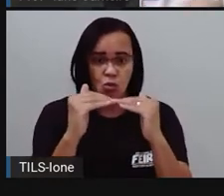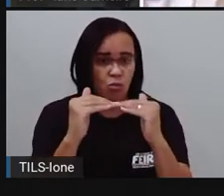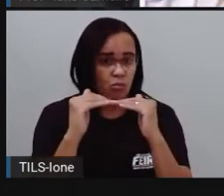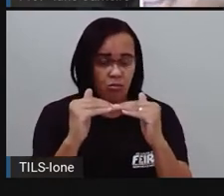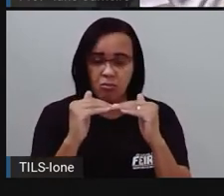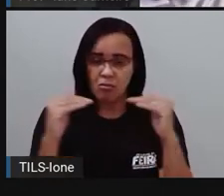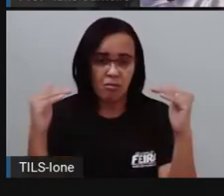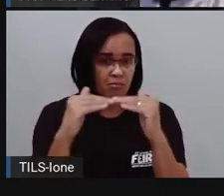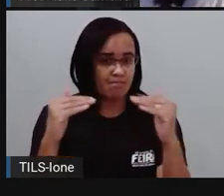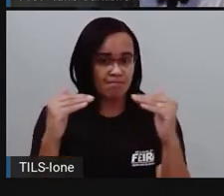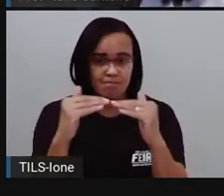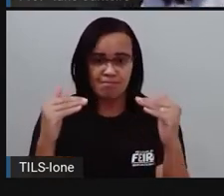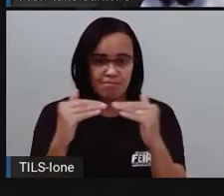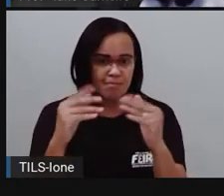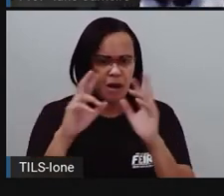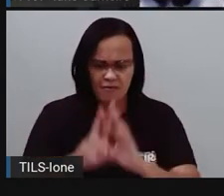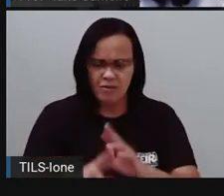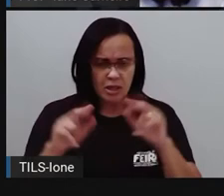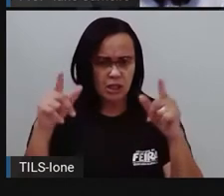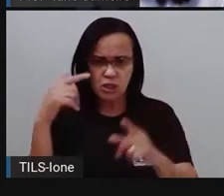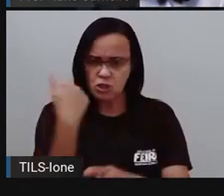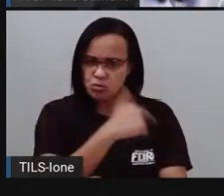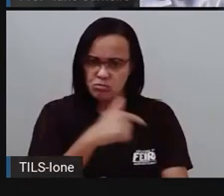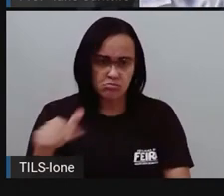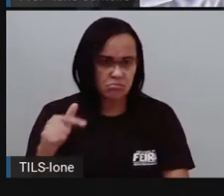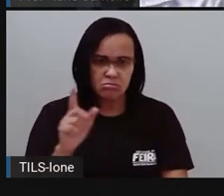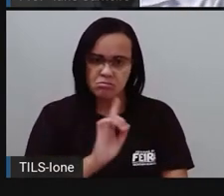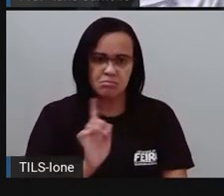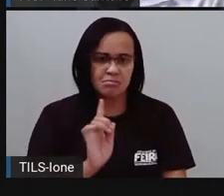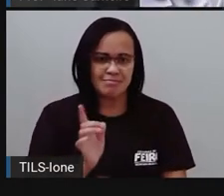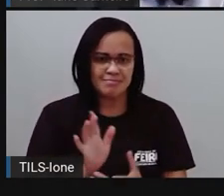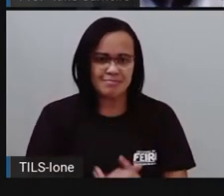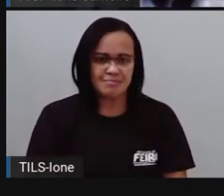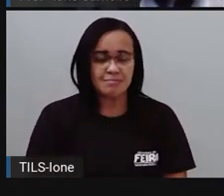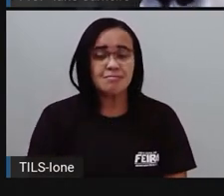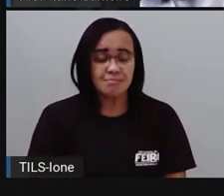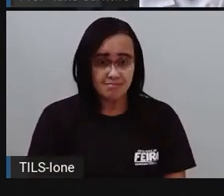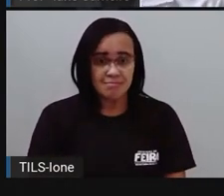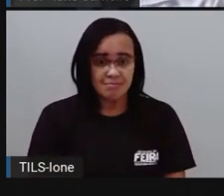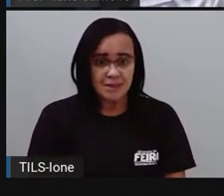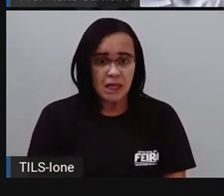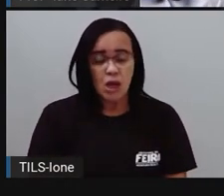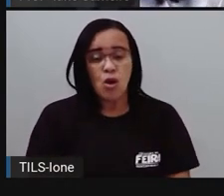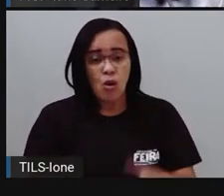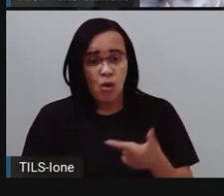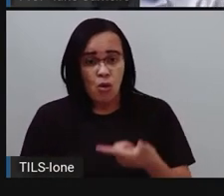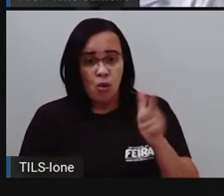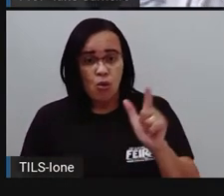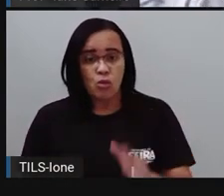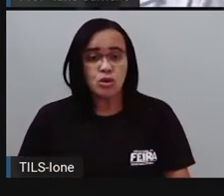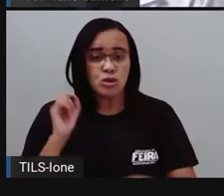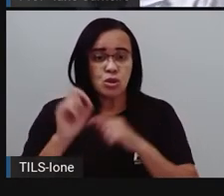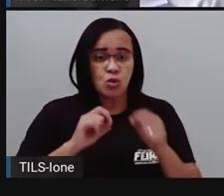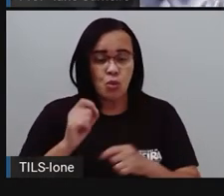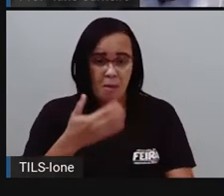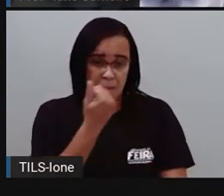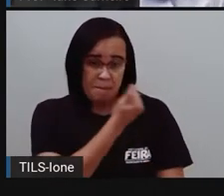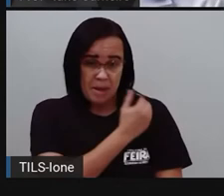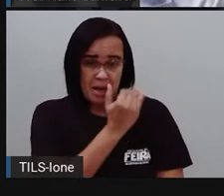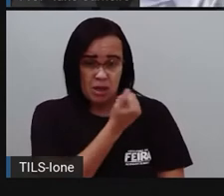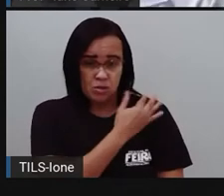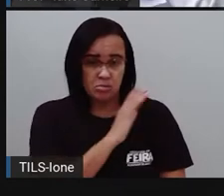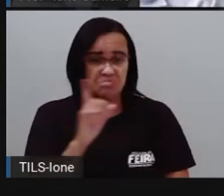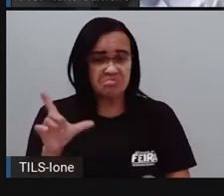tá diferente do outro, certo? Então, a gente também tem uma forma de preconceito, ó, que é com os idosos. A gente tem que